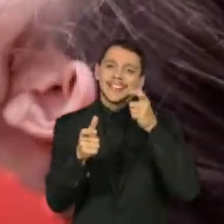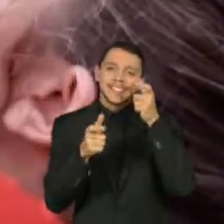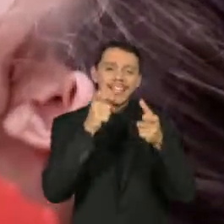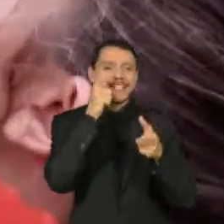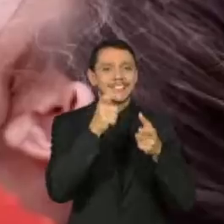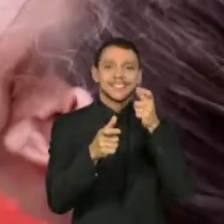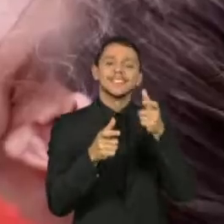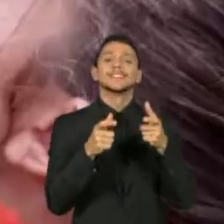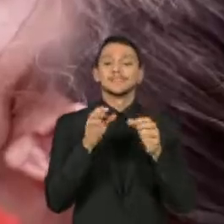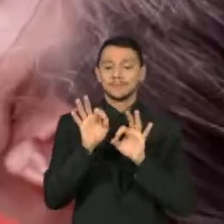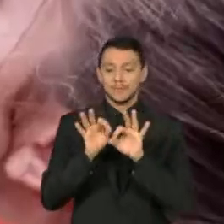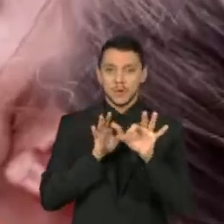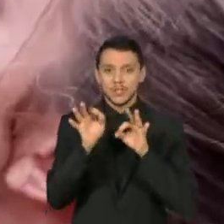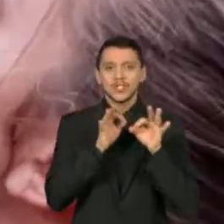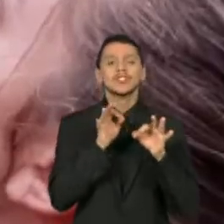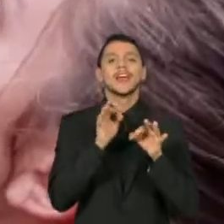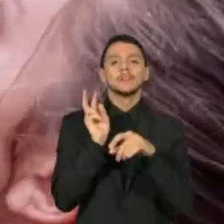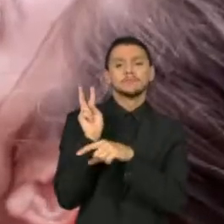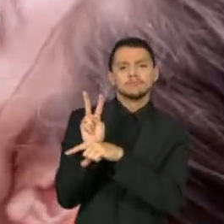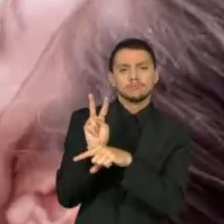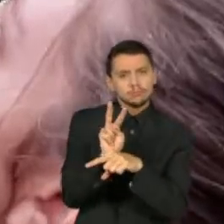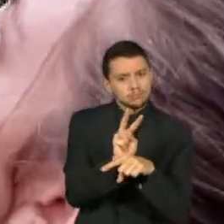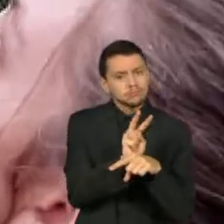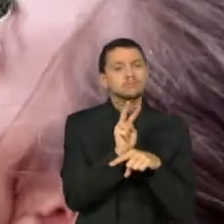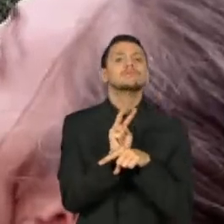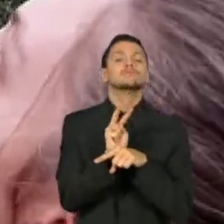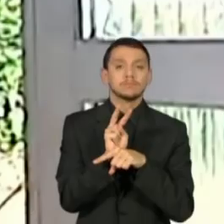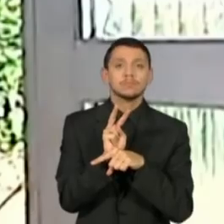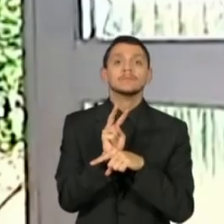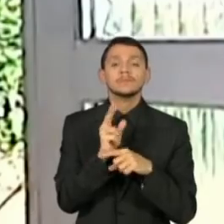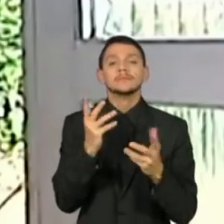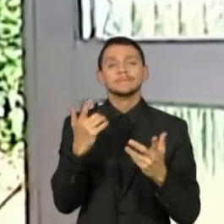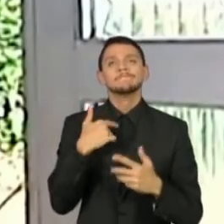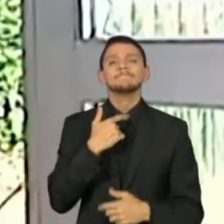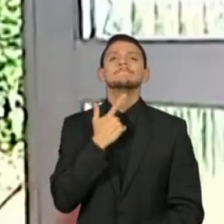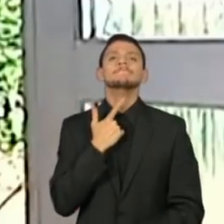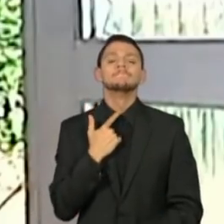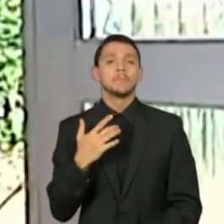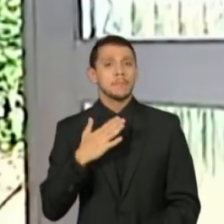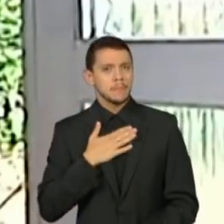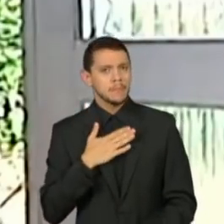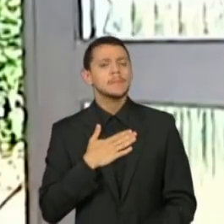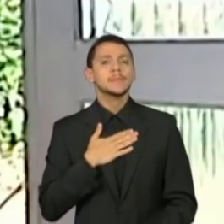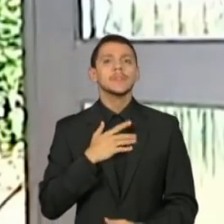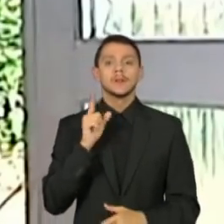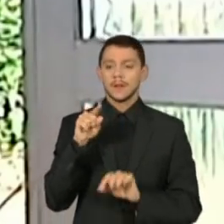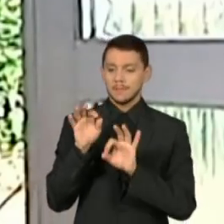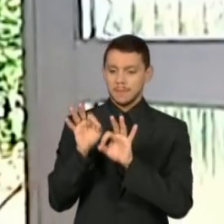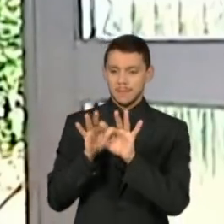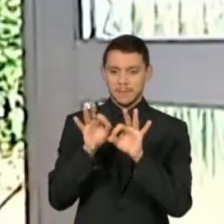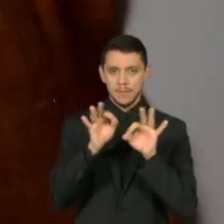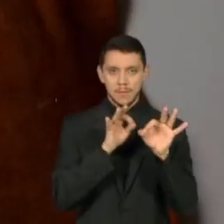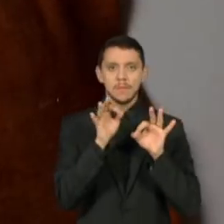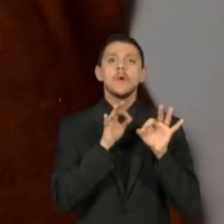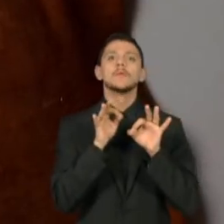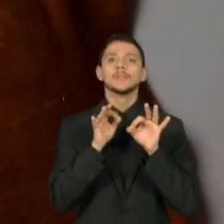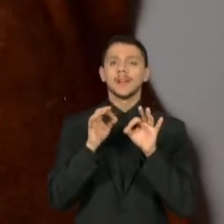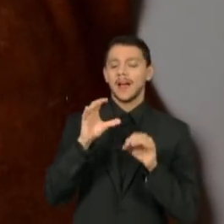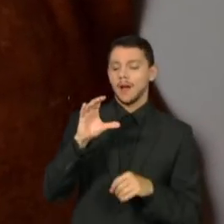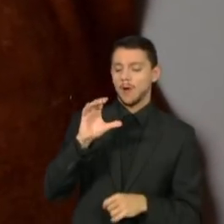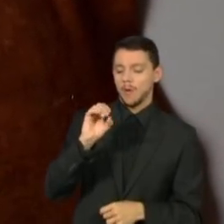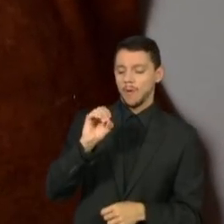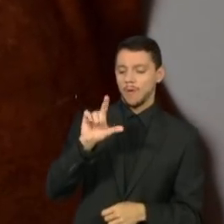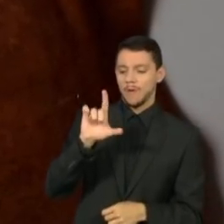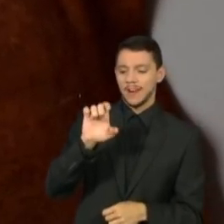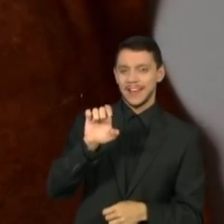De projetos de conservação e tudo mais. Eu pretendo montar coleções sobre